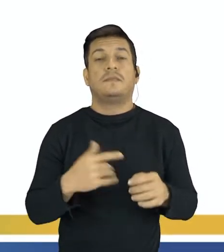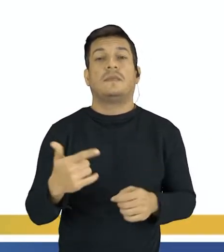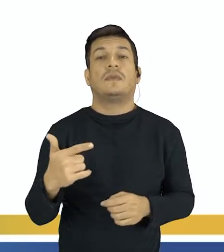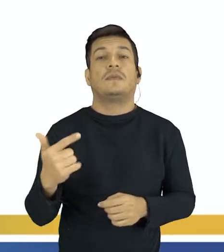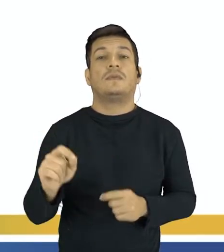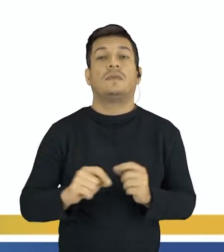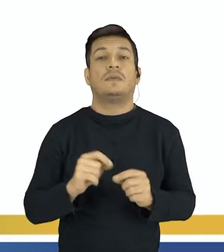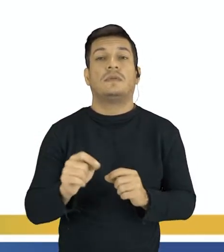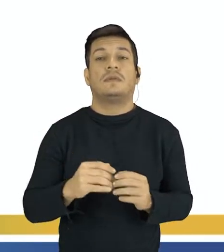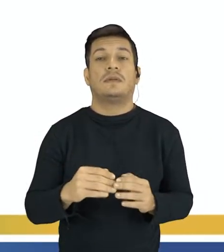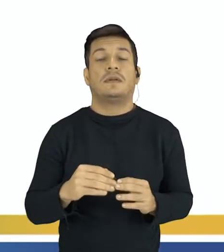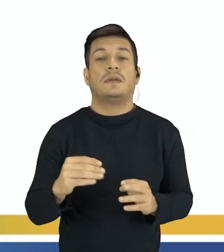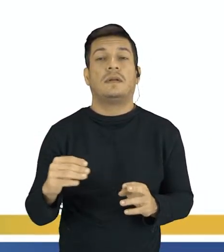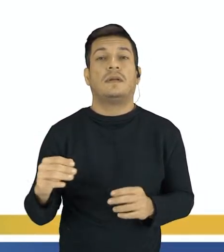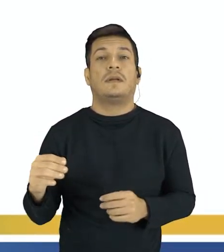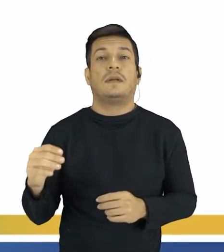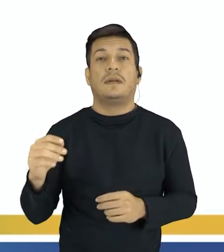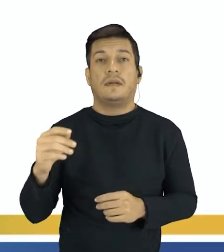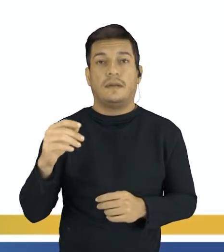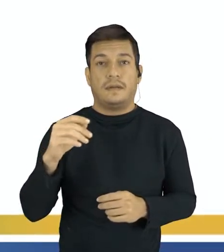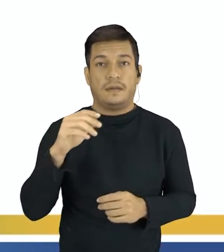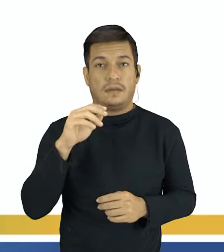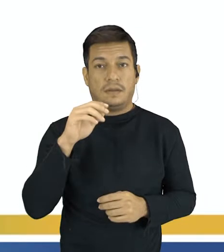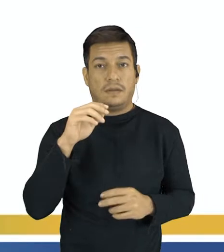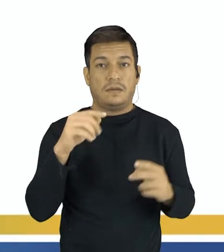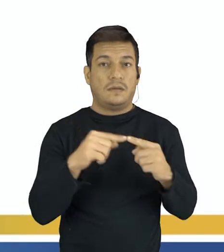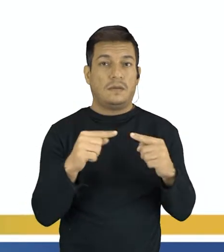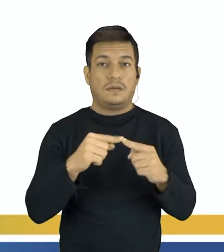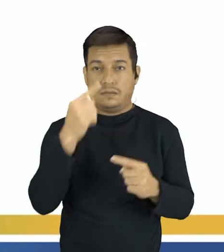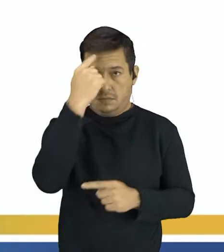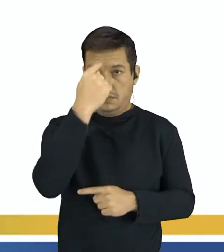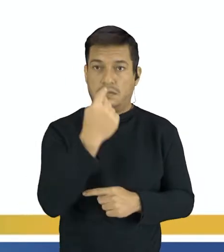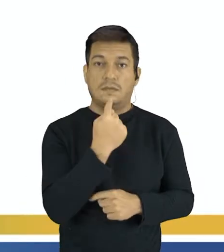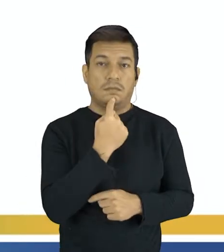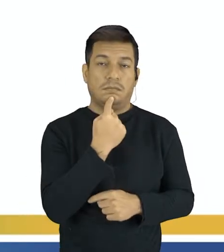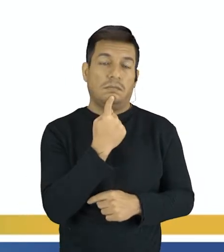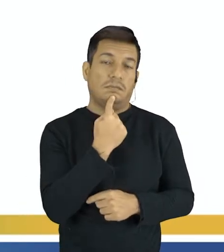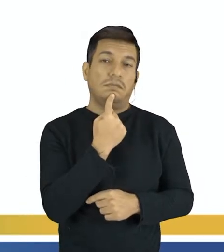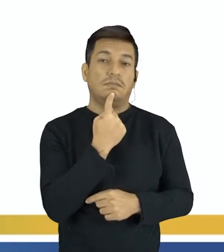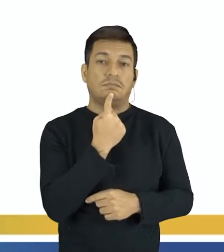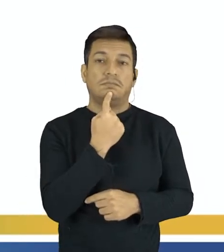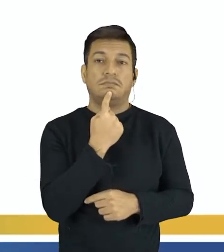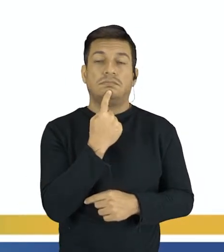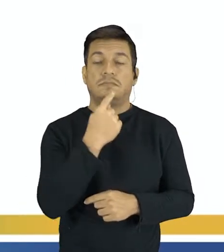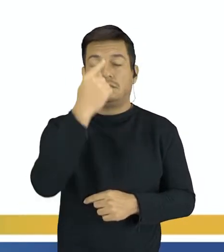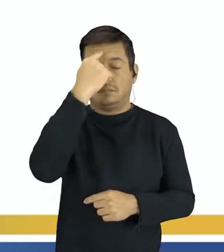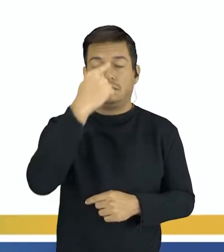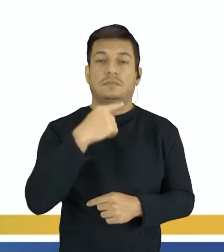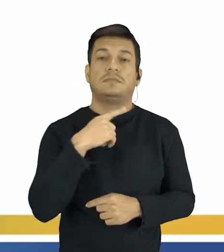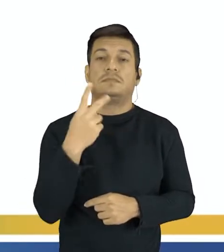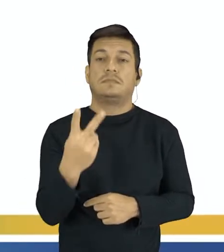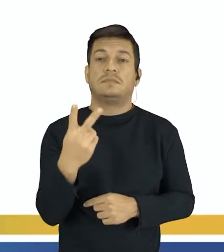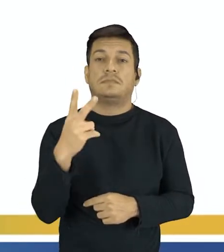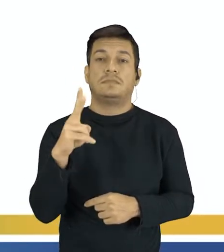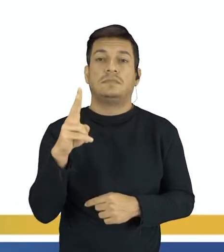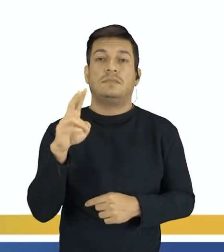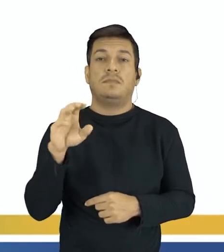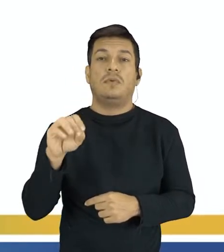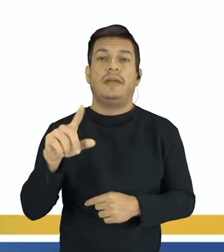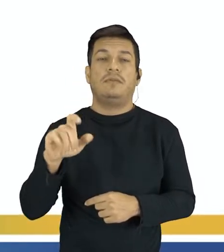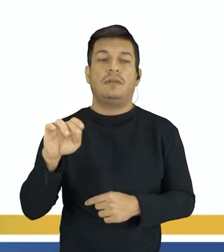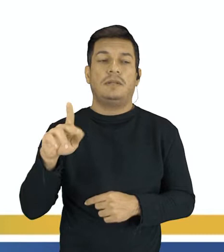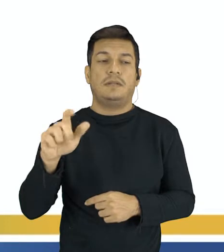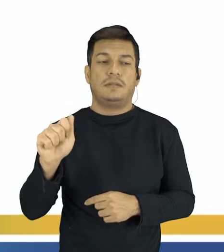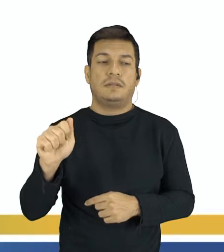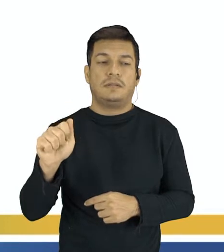reflete o que nós estamos vendo na imagem. Na imagem nós temos duas moléculas de hidrogênio